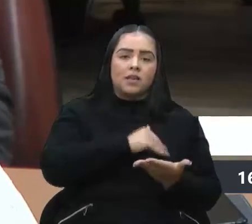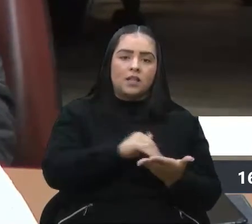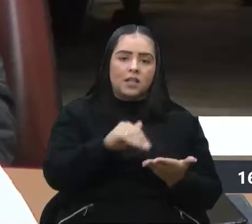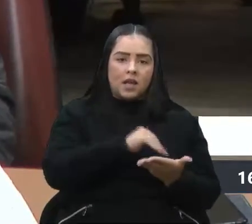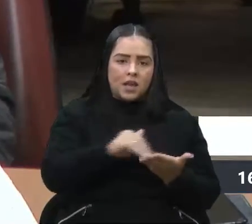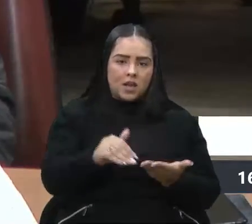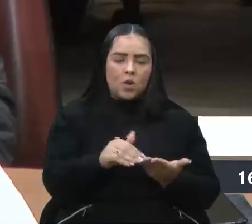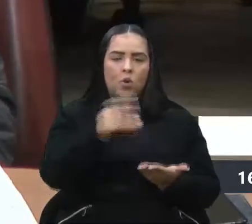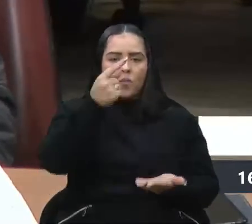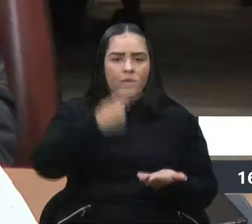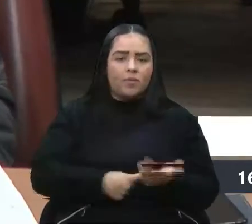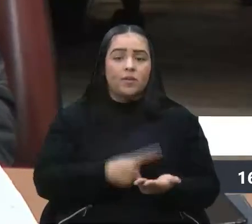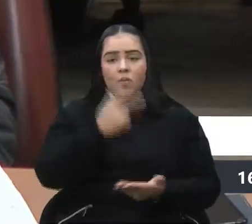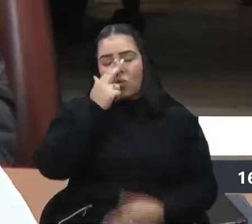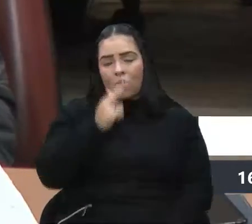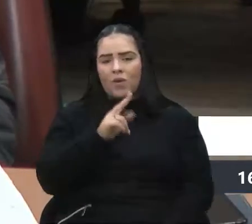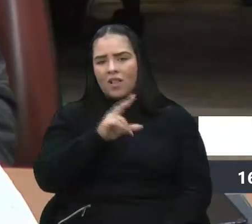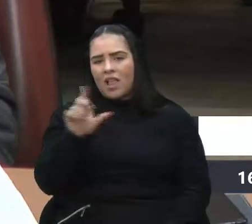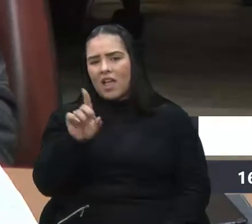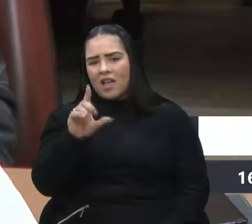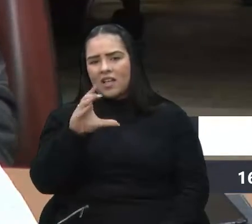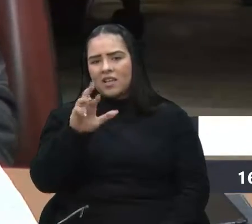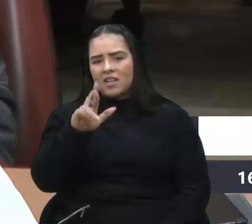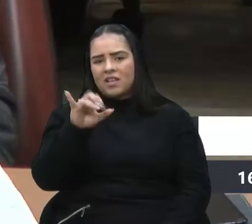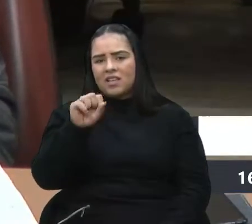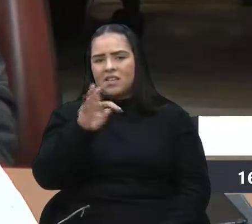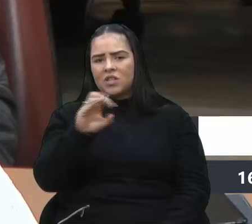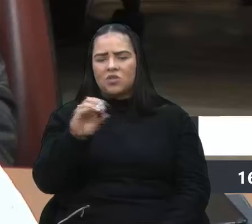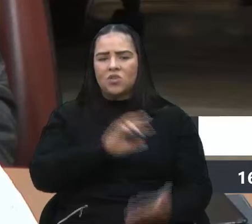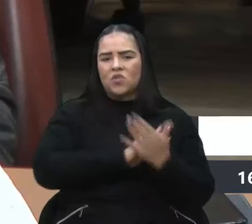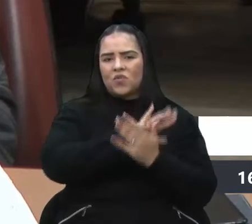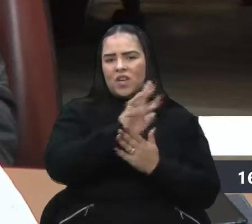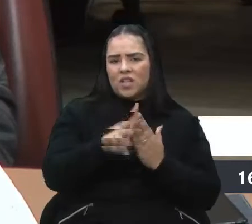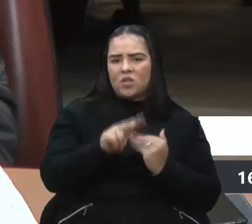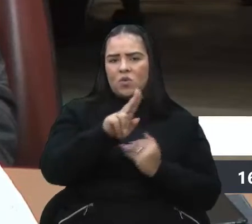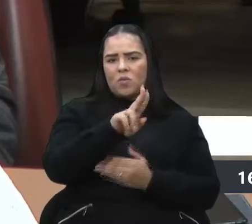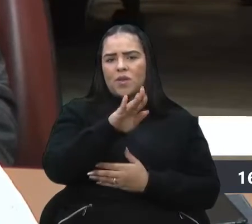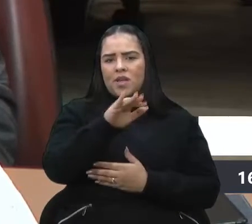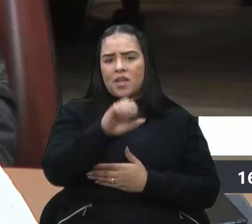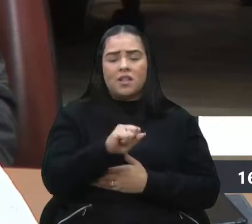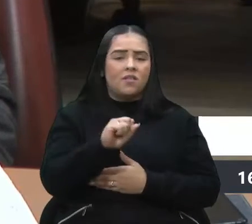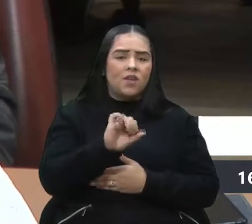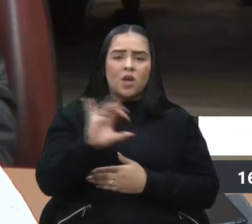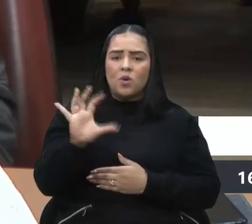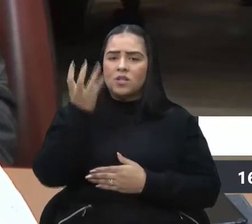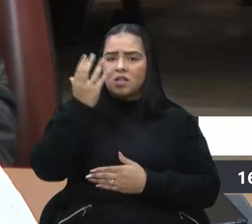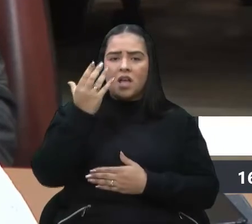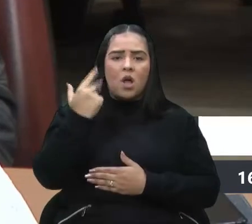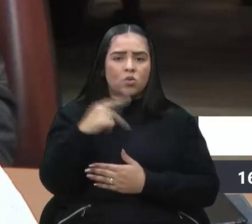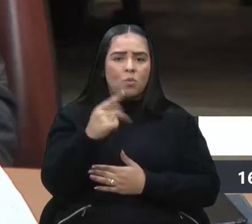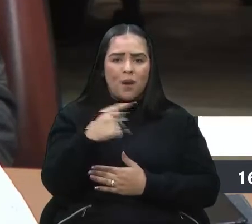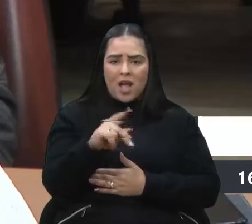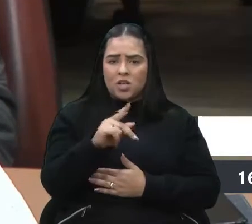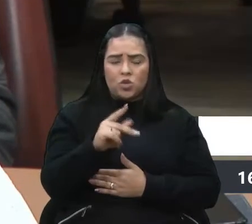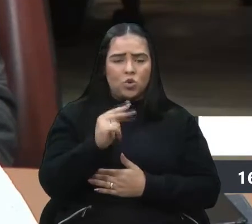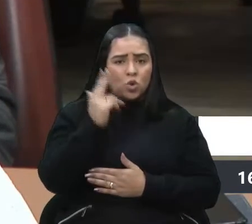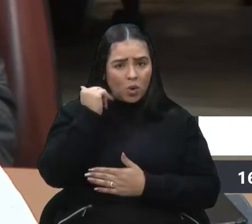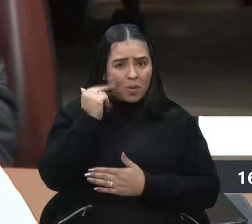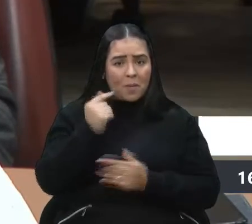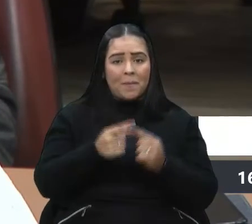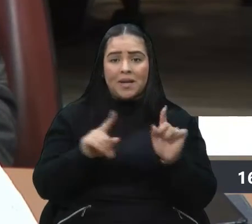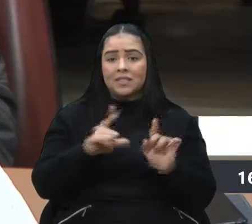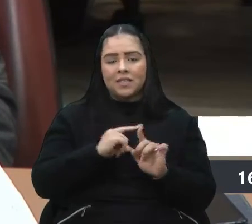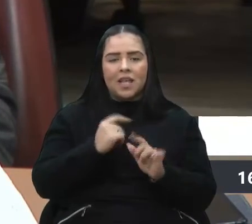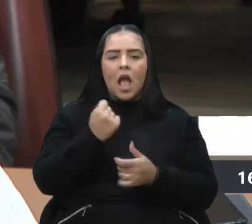aconteceu na do Cristo Redentor, como aconteceu em diversas outras UBS. Então, iria acontecer automaticamente, mas, infelizmente, pelos que